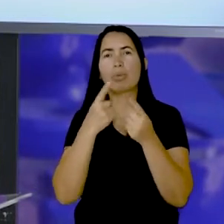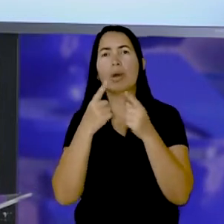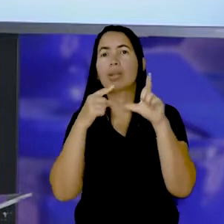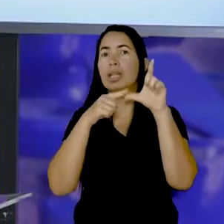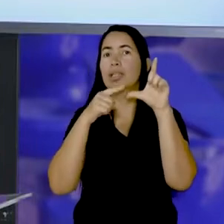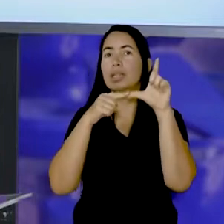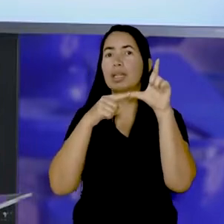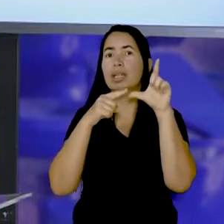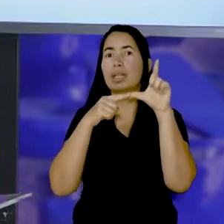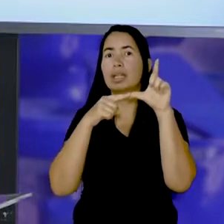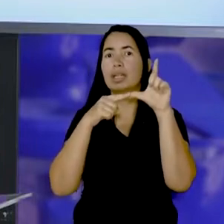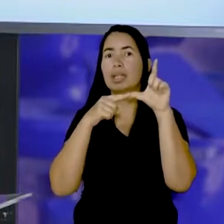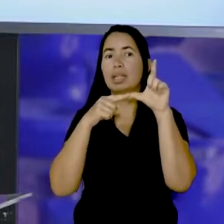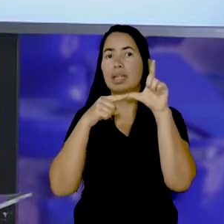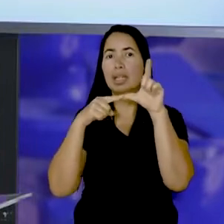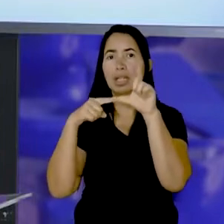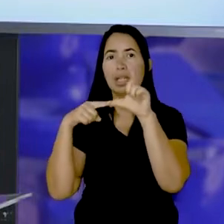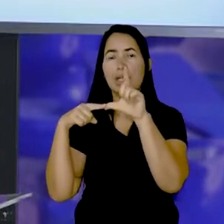atenção